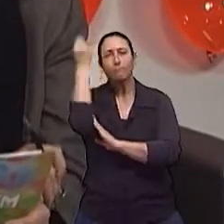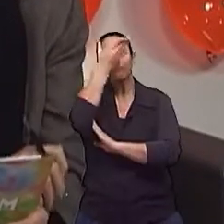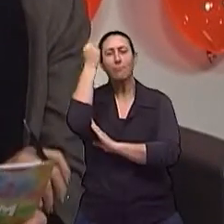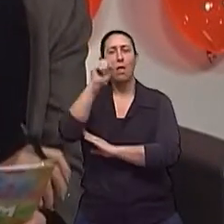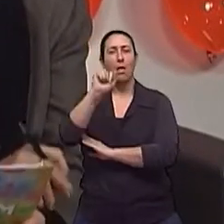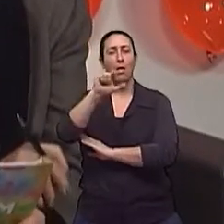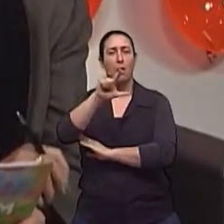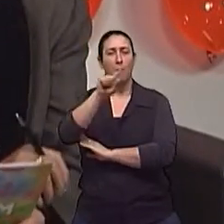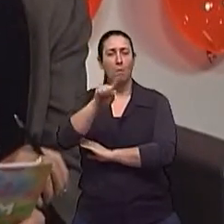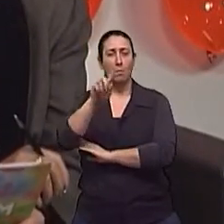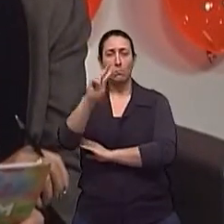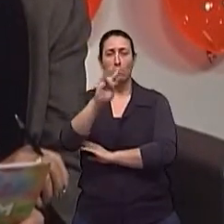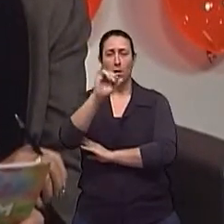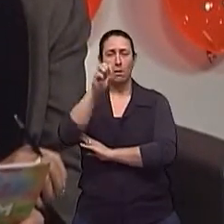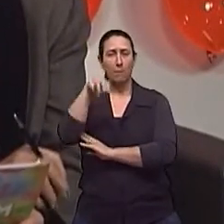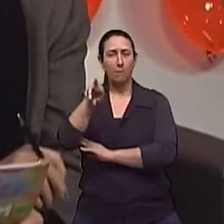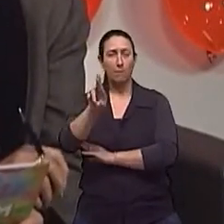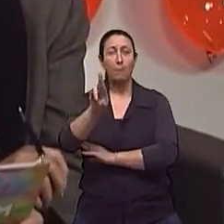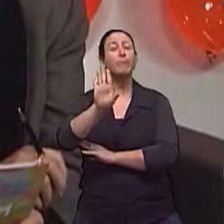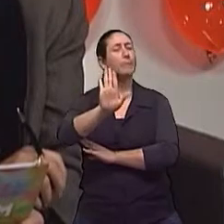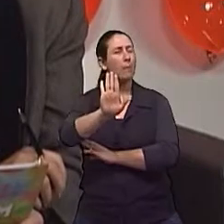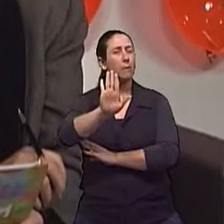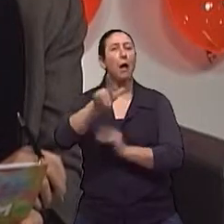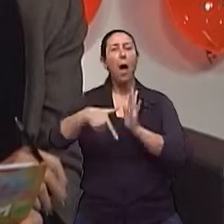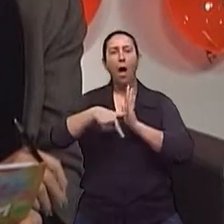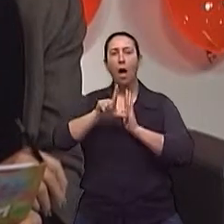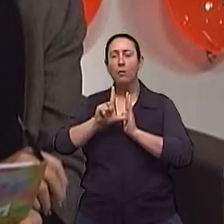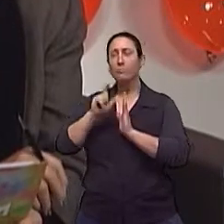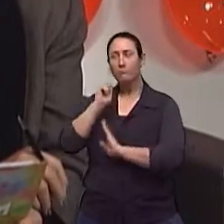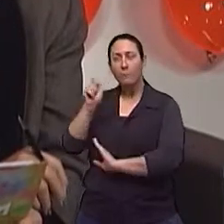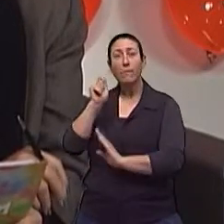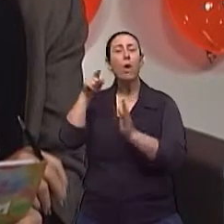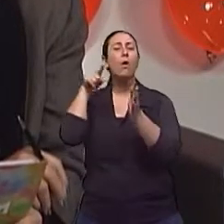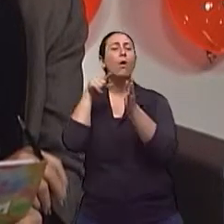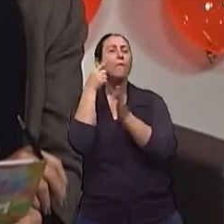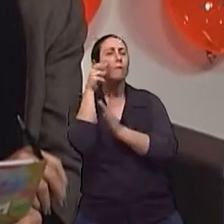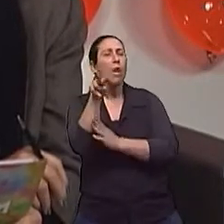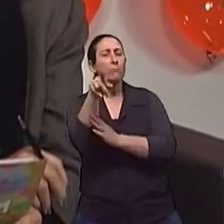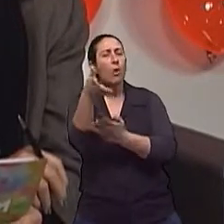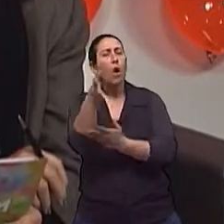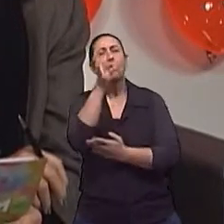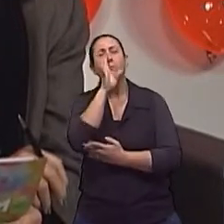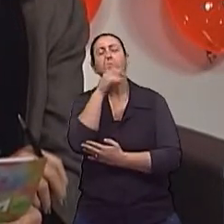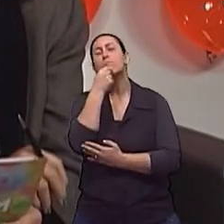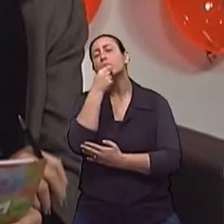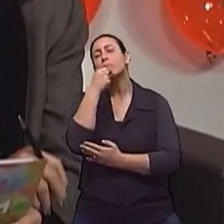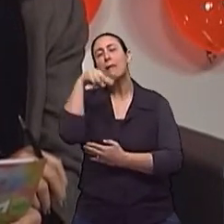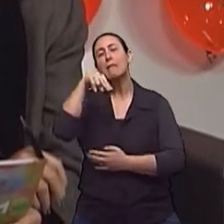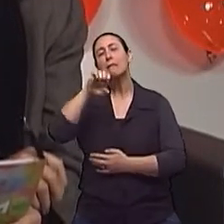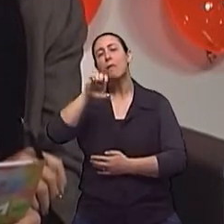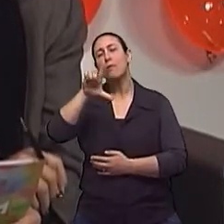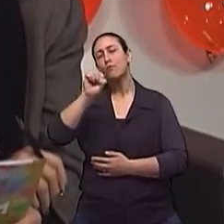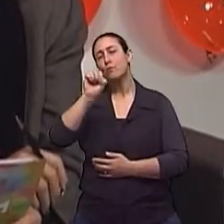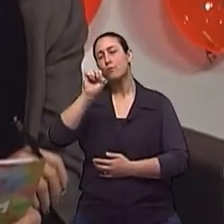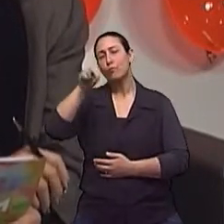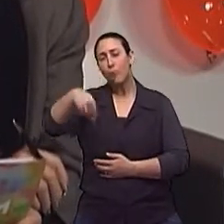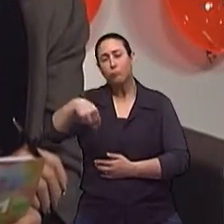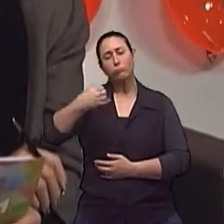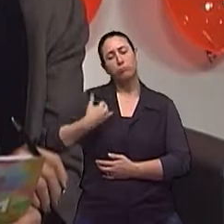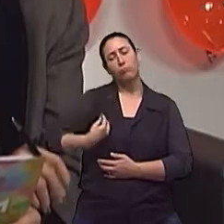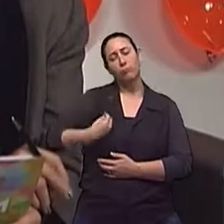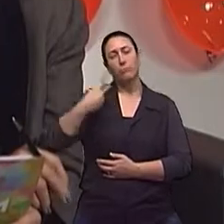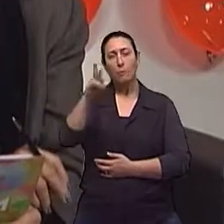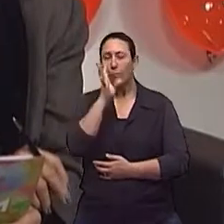no estúdio, nós vamos conhecer a história de vida do Nelson, que vive em uma instituição que acolhe idosos aqui em Porto Alegre.